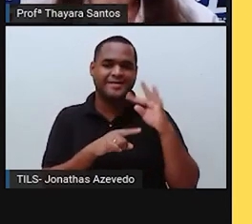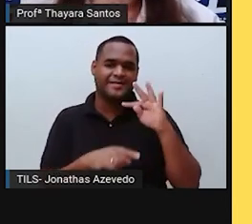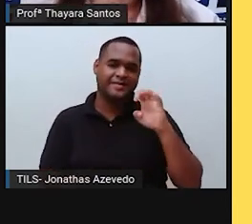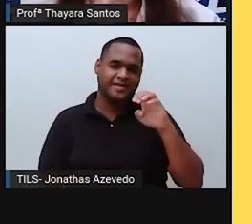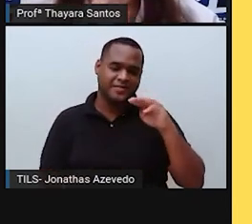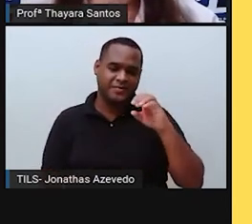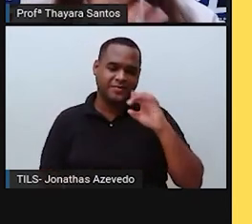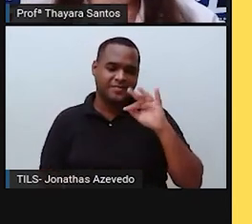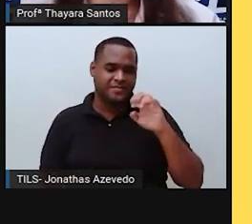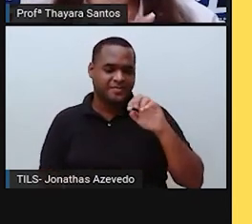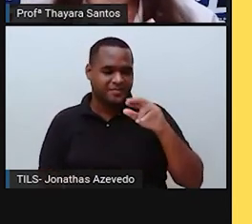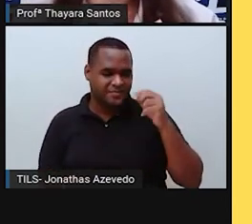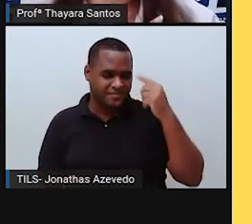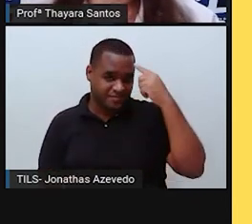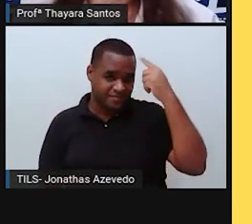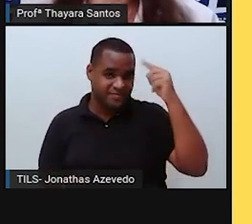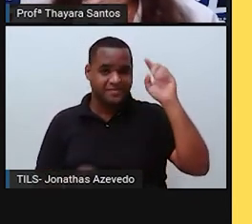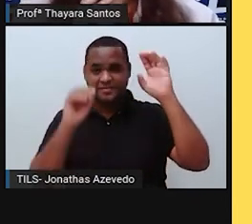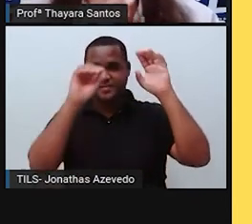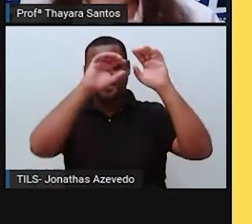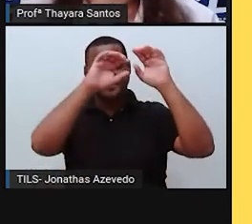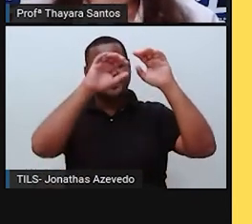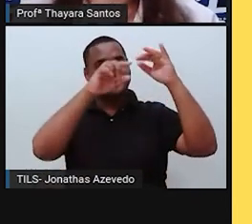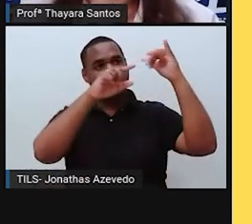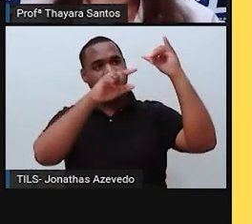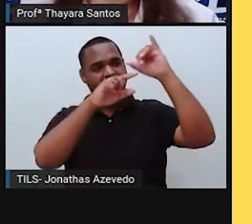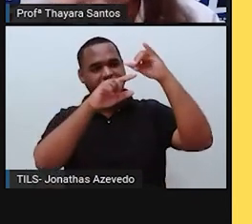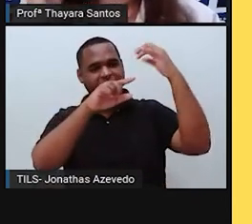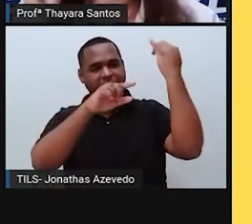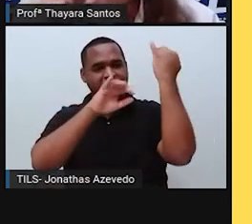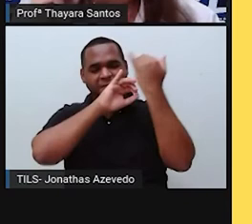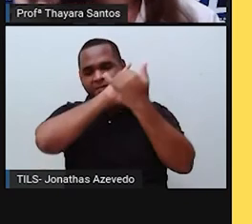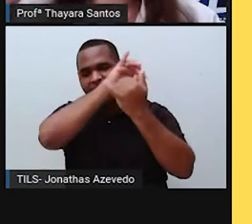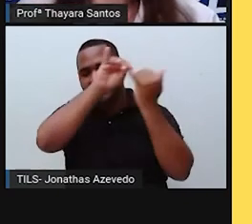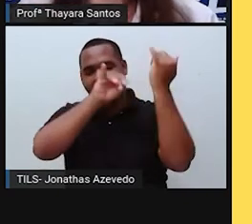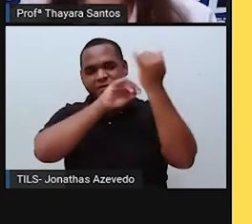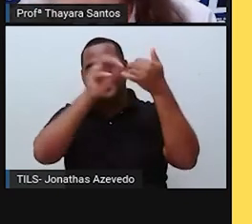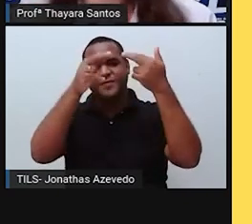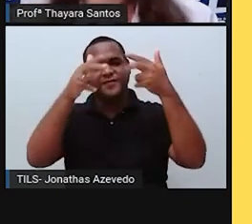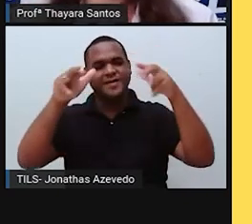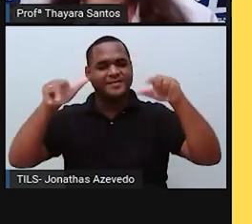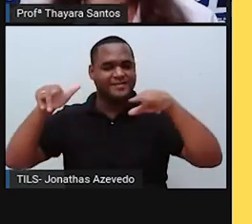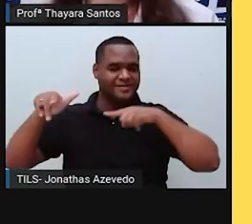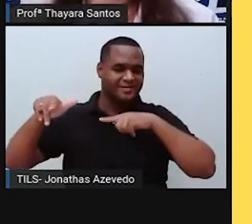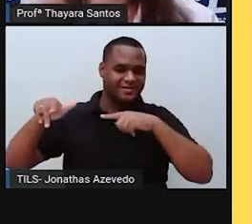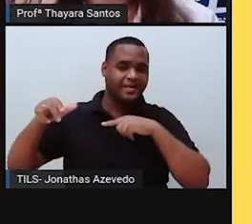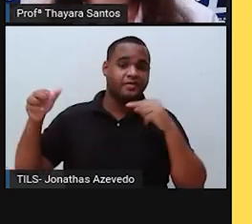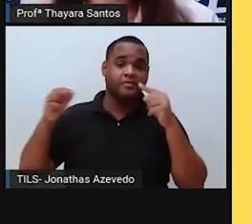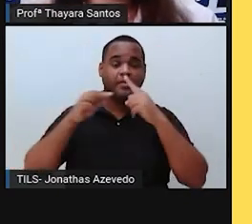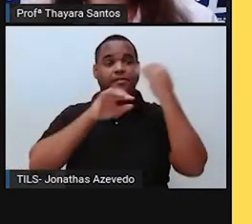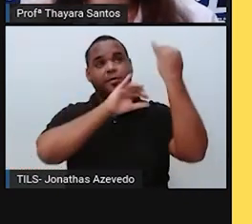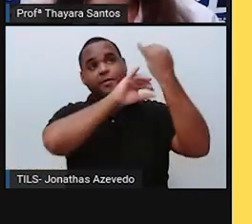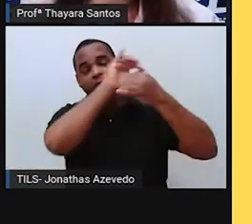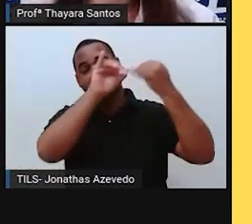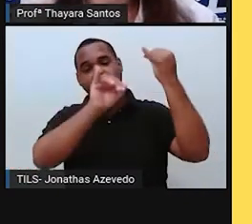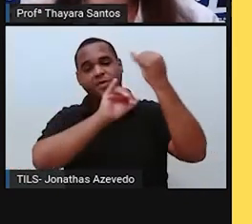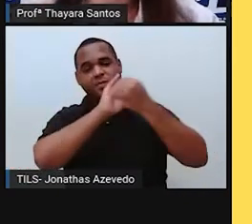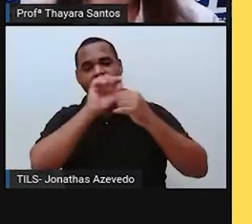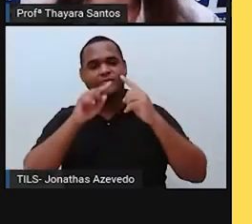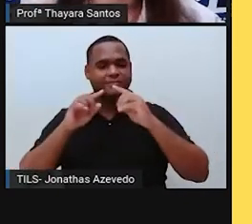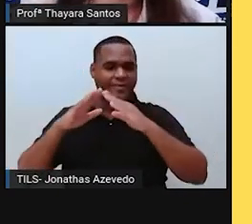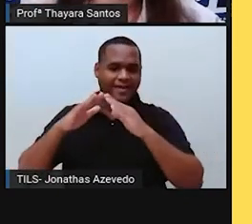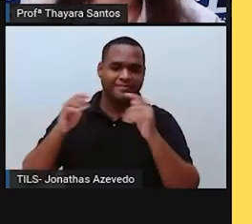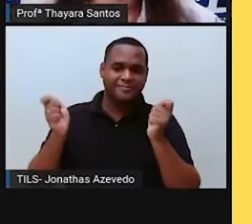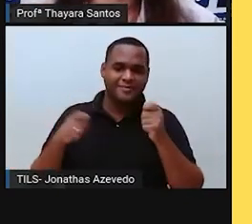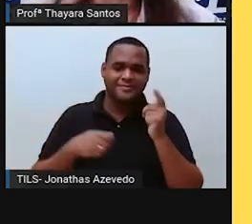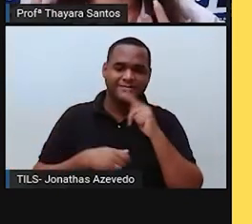ionosfera, na verdade, que está lá na termosfera, que consegue emitir esses sinais para os satélites e eu consigo chegar aí na casa de vocês.